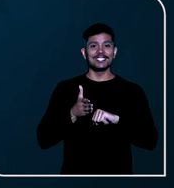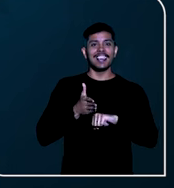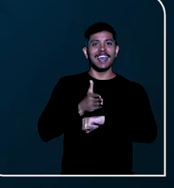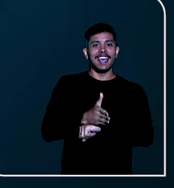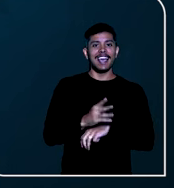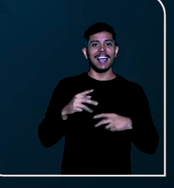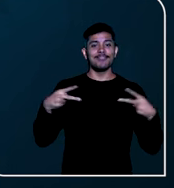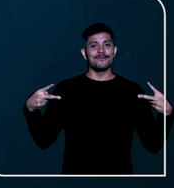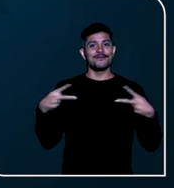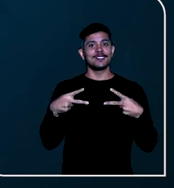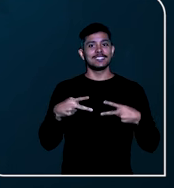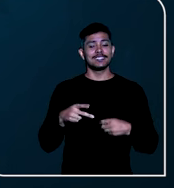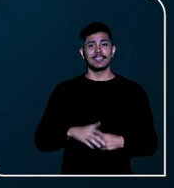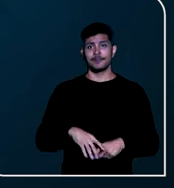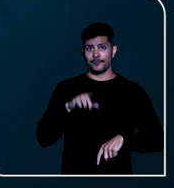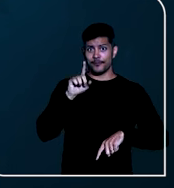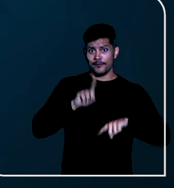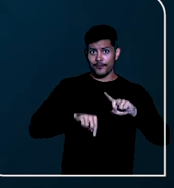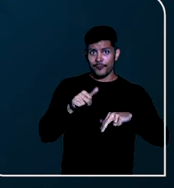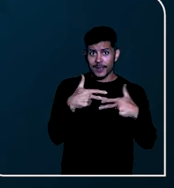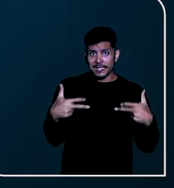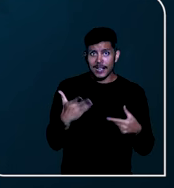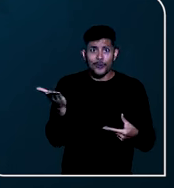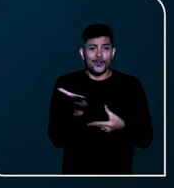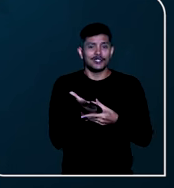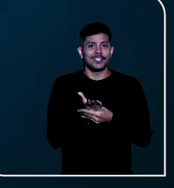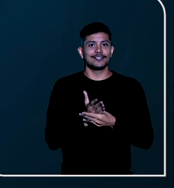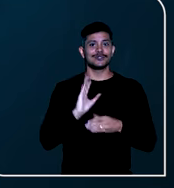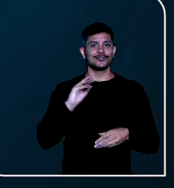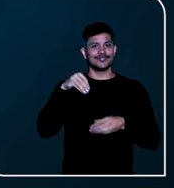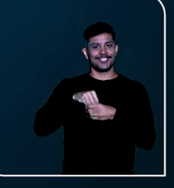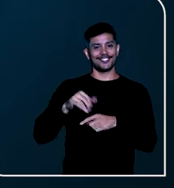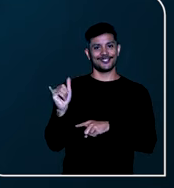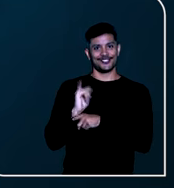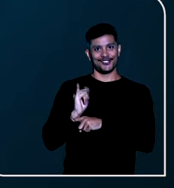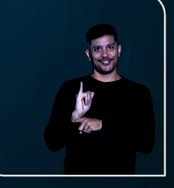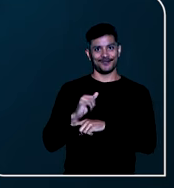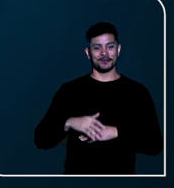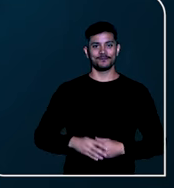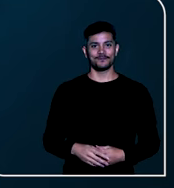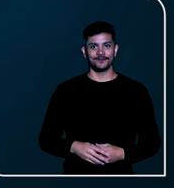só acessar a playlist Peças Processuais no YouTube do STJ.